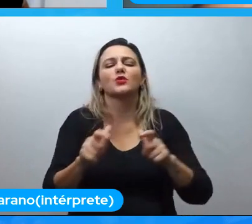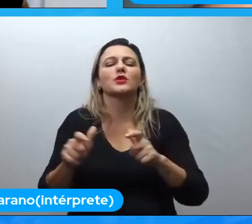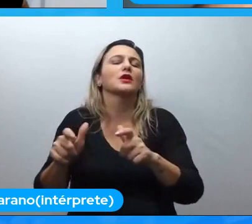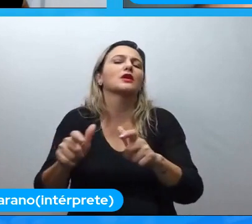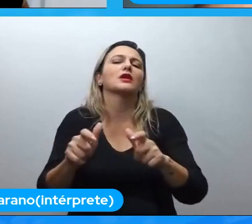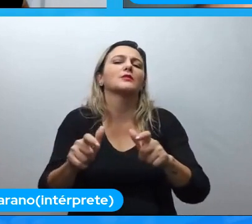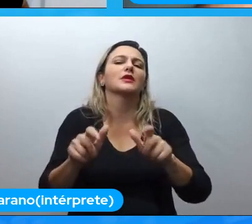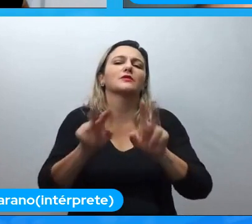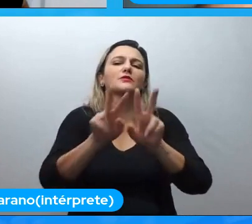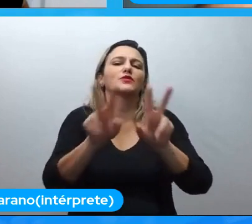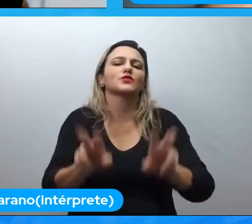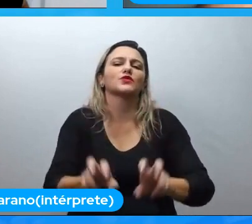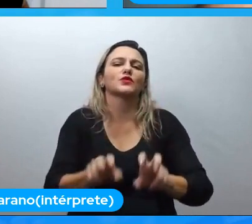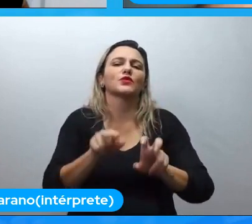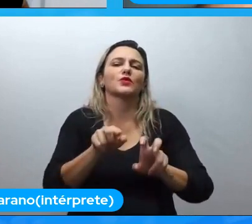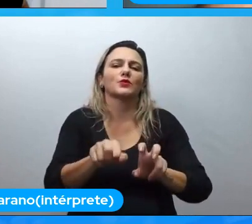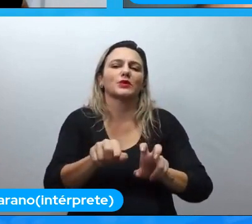isso